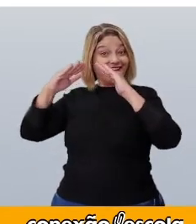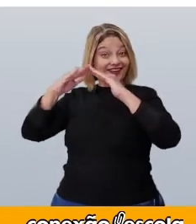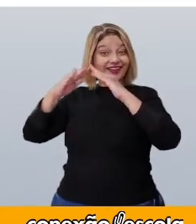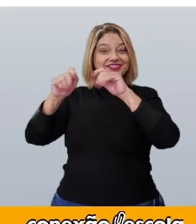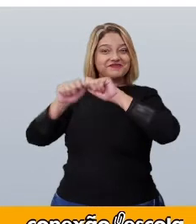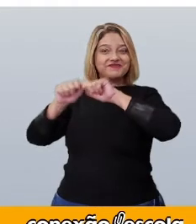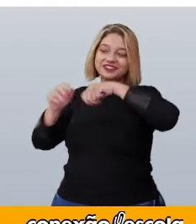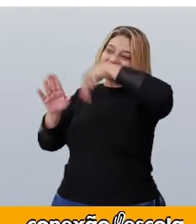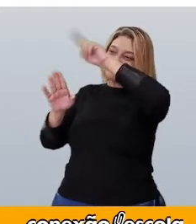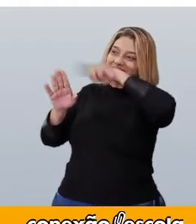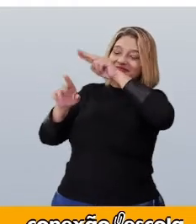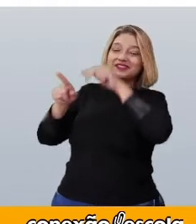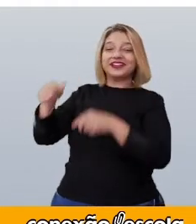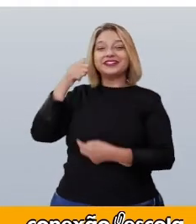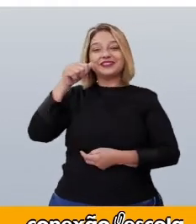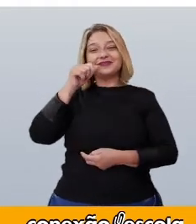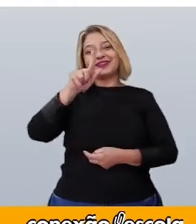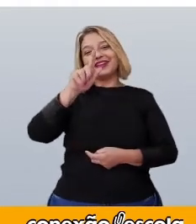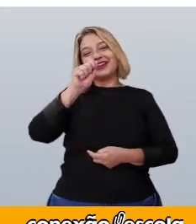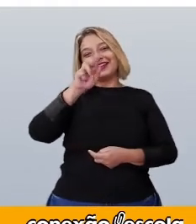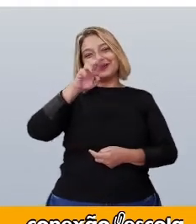Gabriela, de 15 anos.